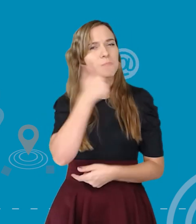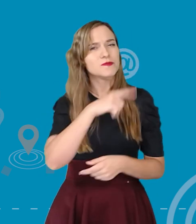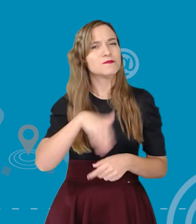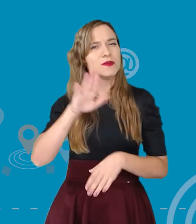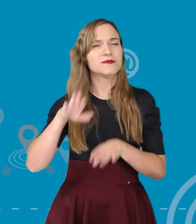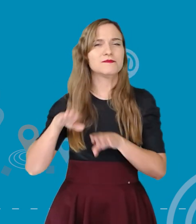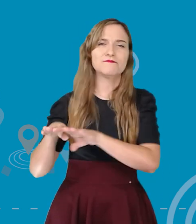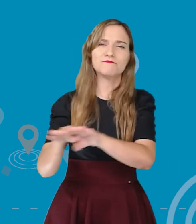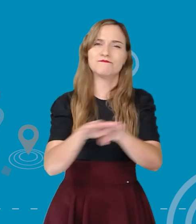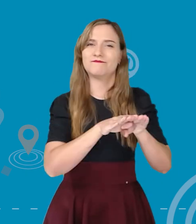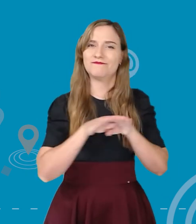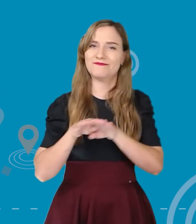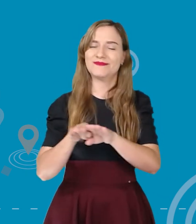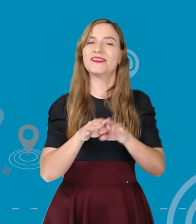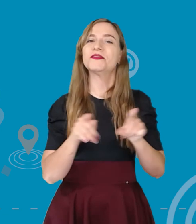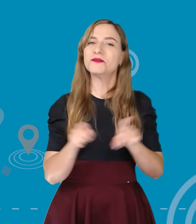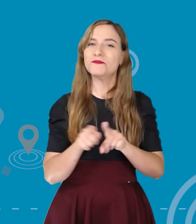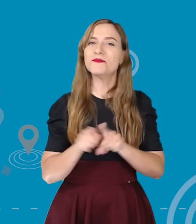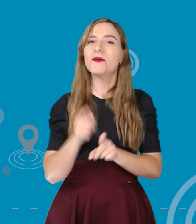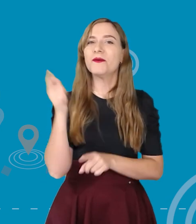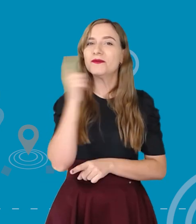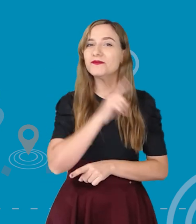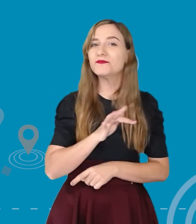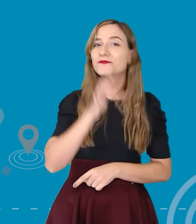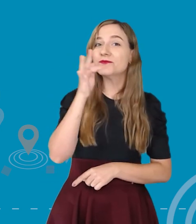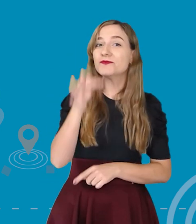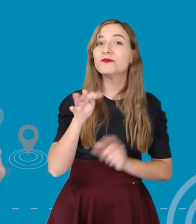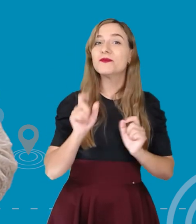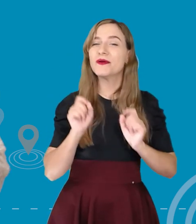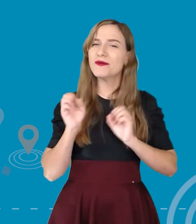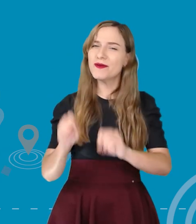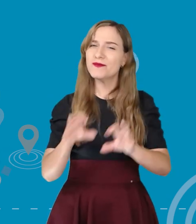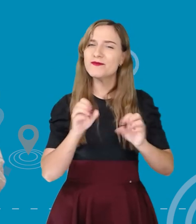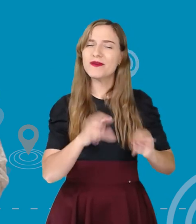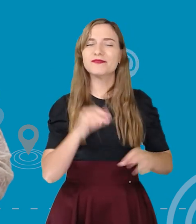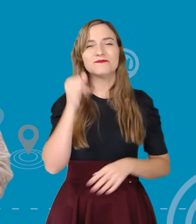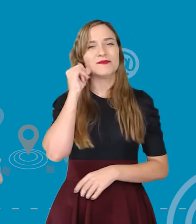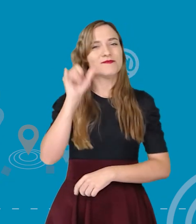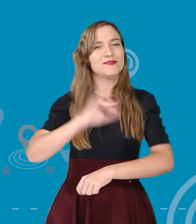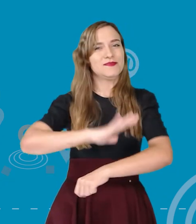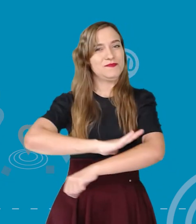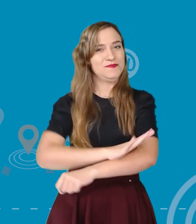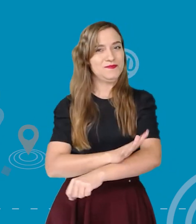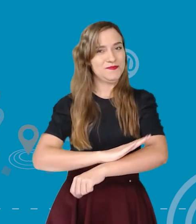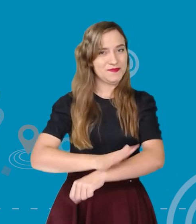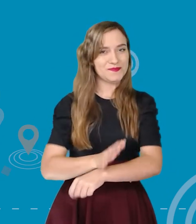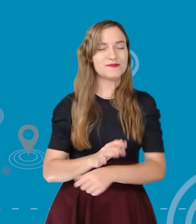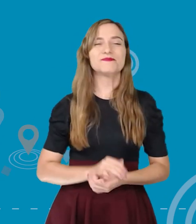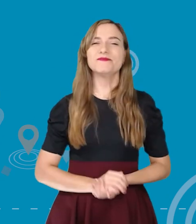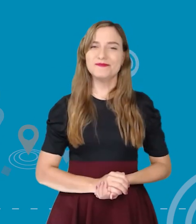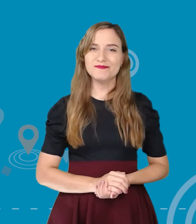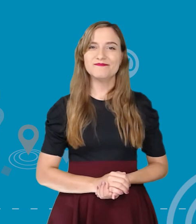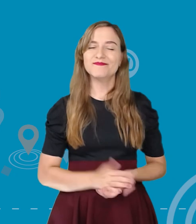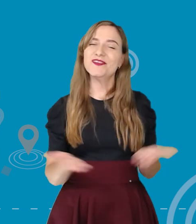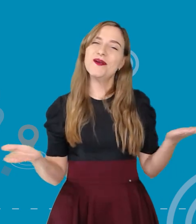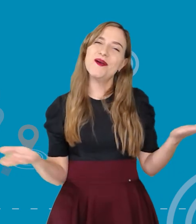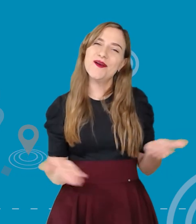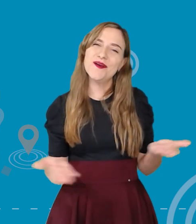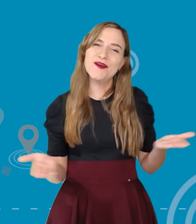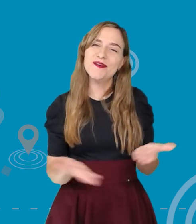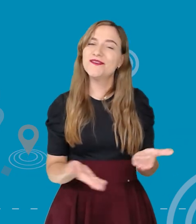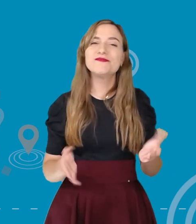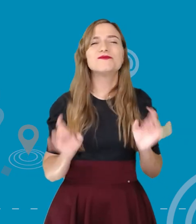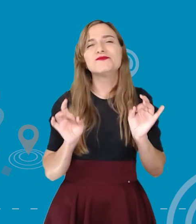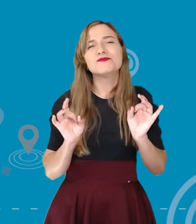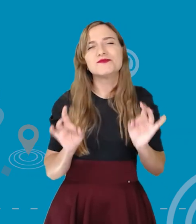mais igualitário e construção de uma educação antirracista. E